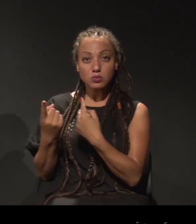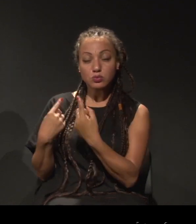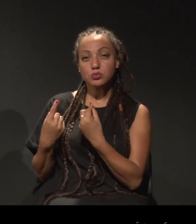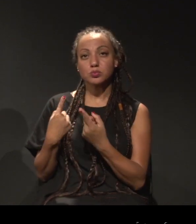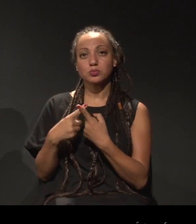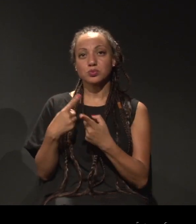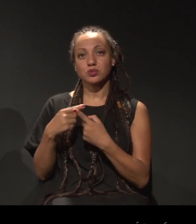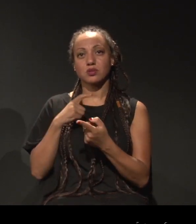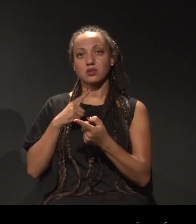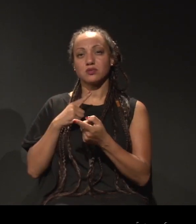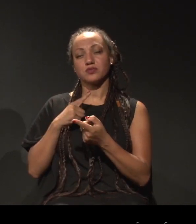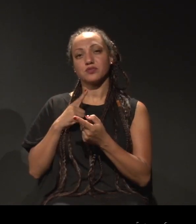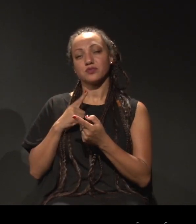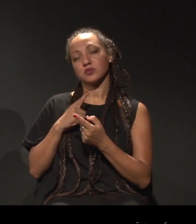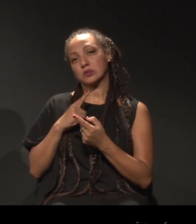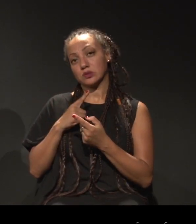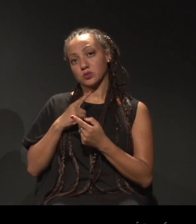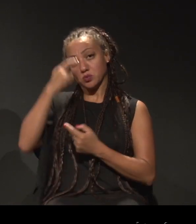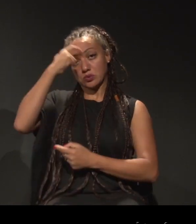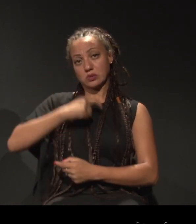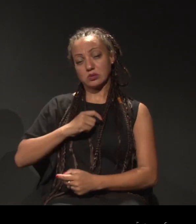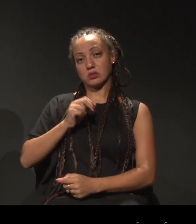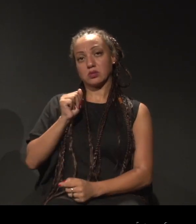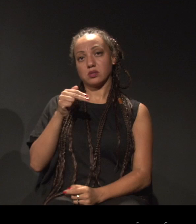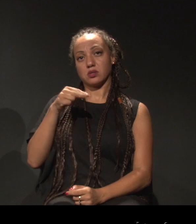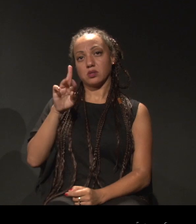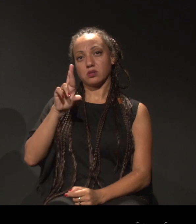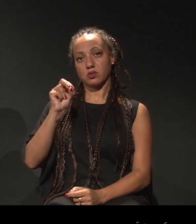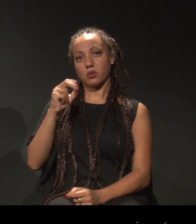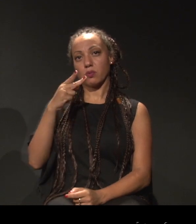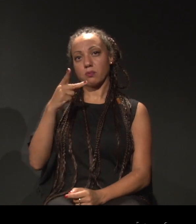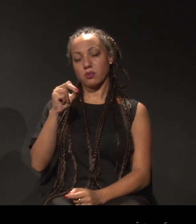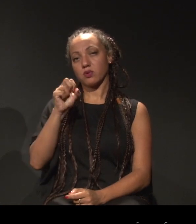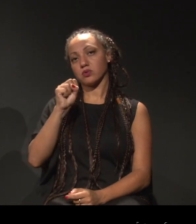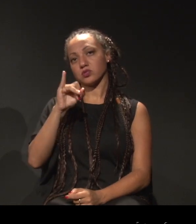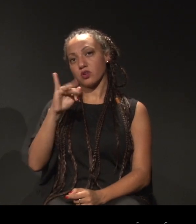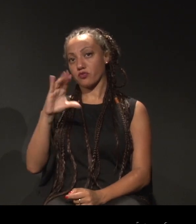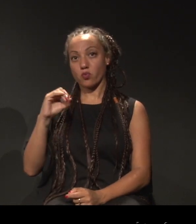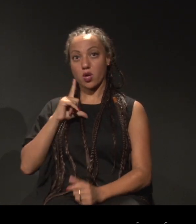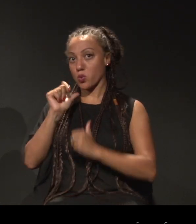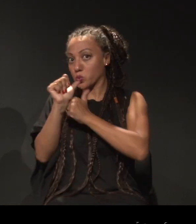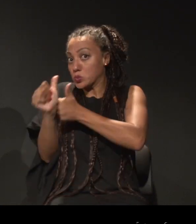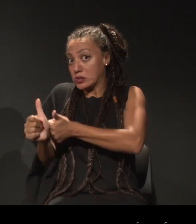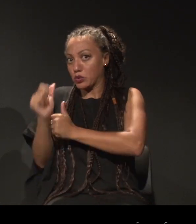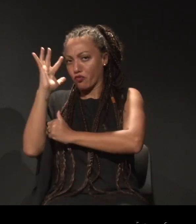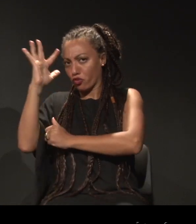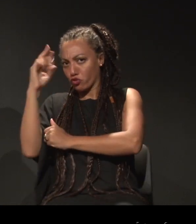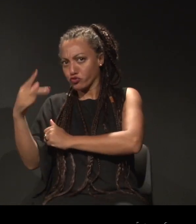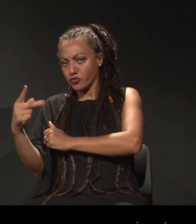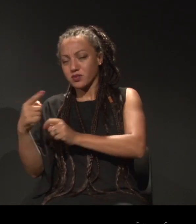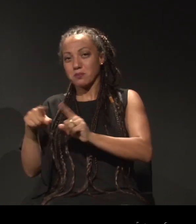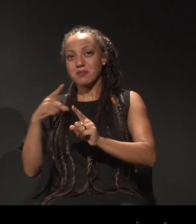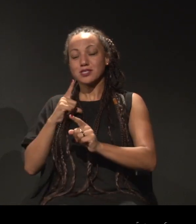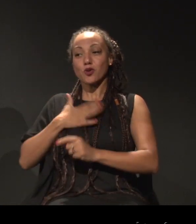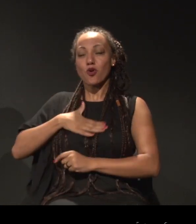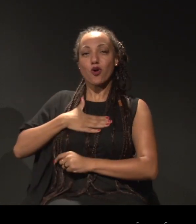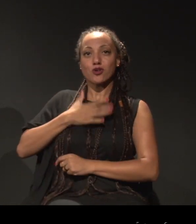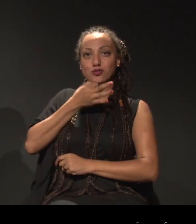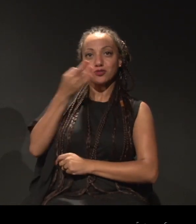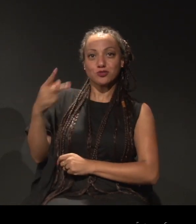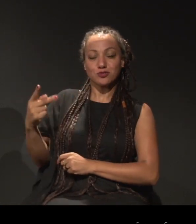um ser antroposófico, embora eu não siga a filosofia, mas eu gosto muito do que ela traz, e esse ser